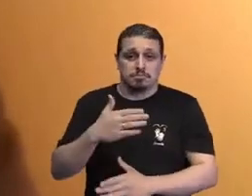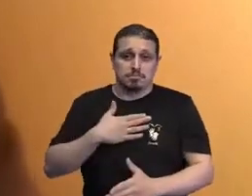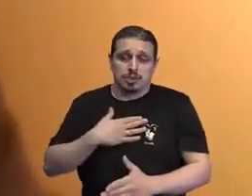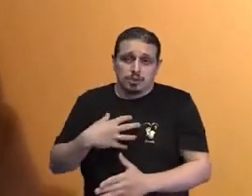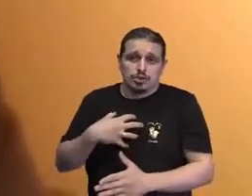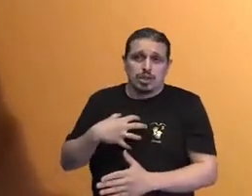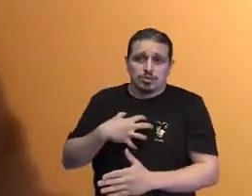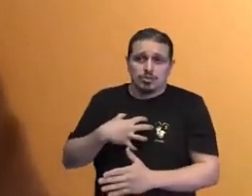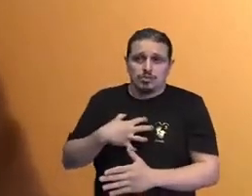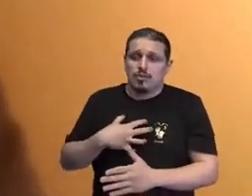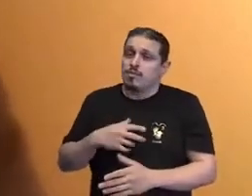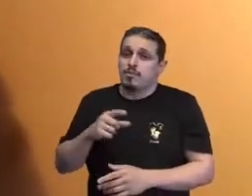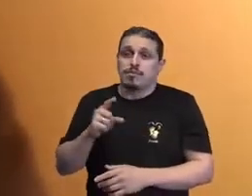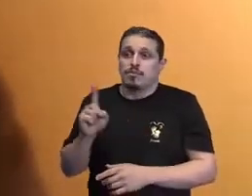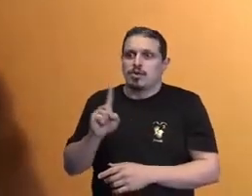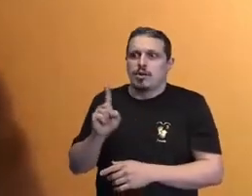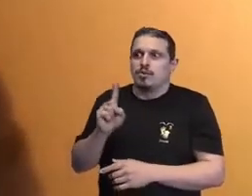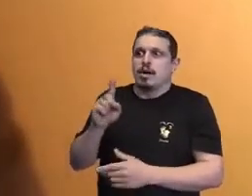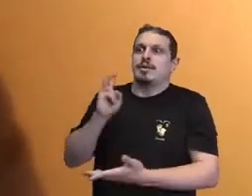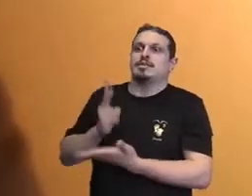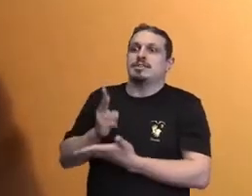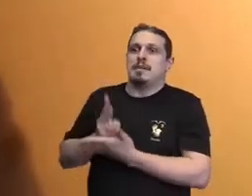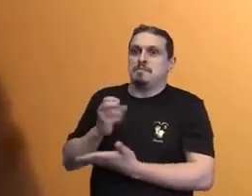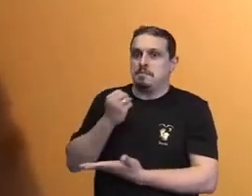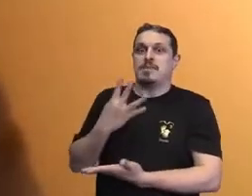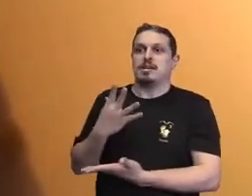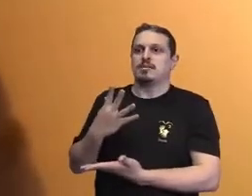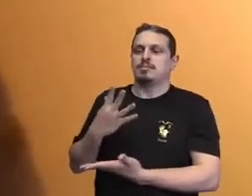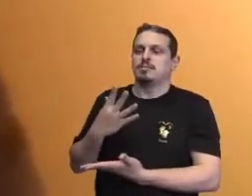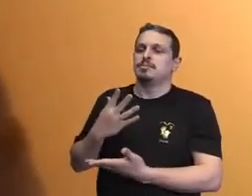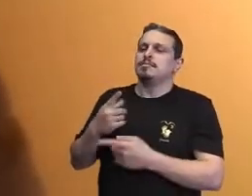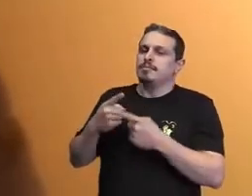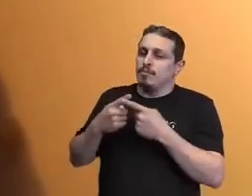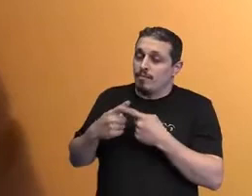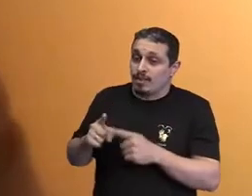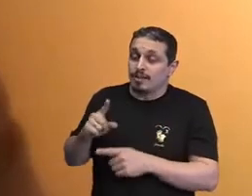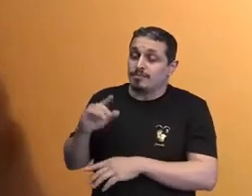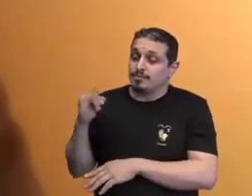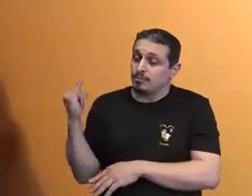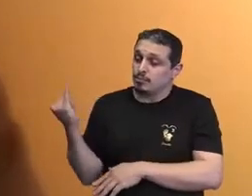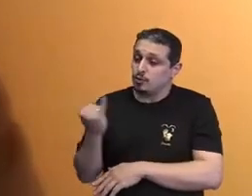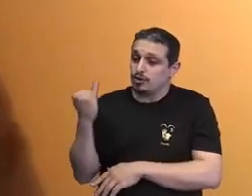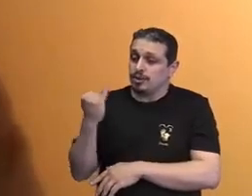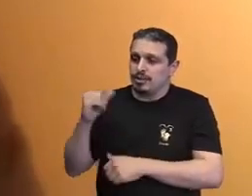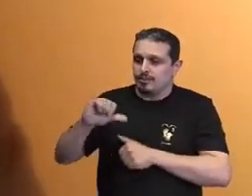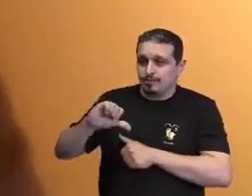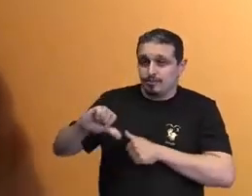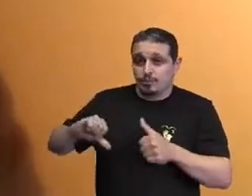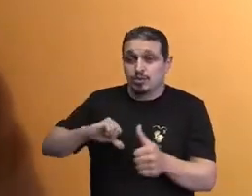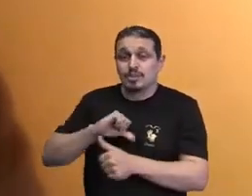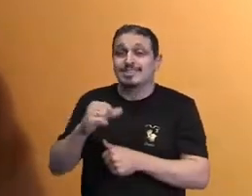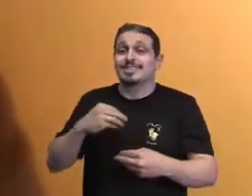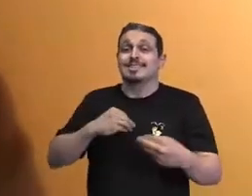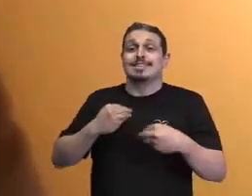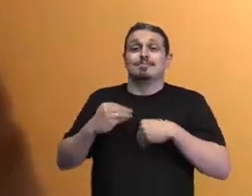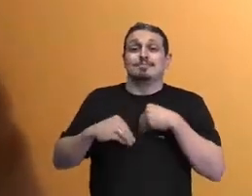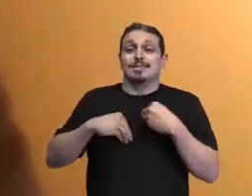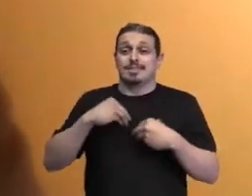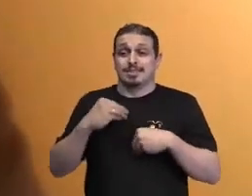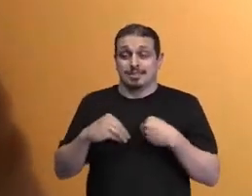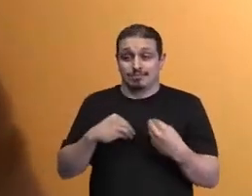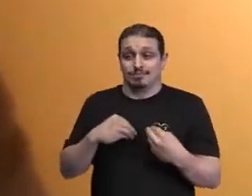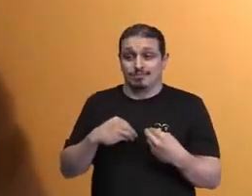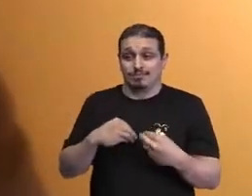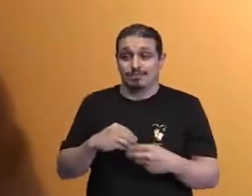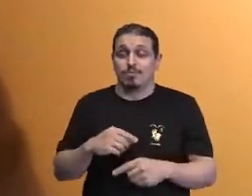saudável. Quando eu digo, e esse é o título desta reflexão, que nós temos necessidade de entender que mudar é